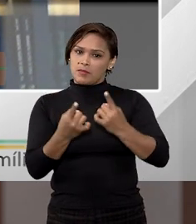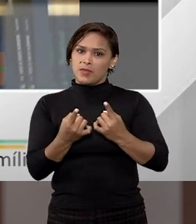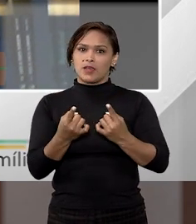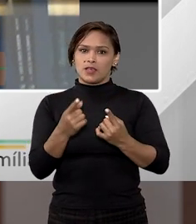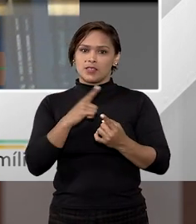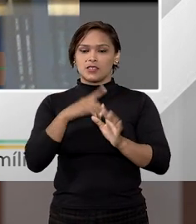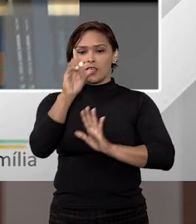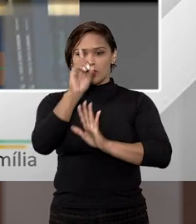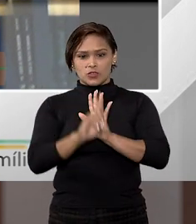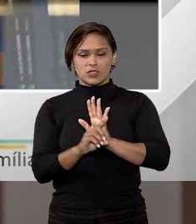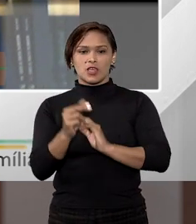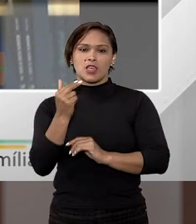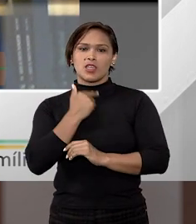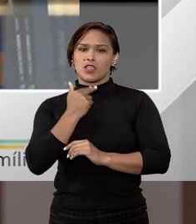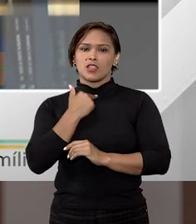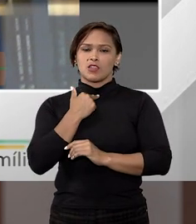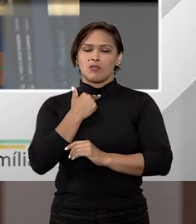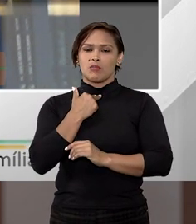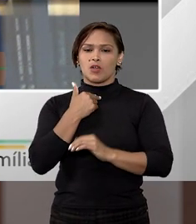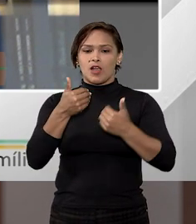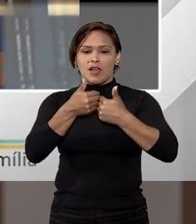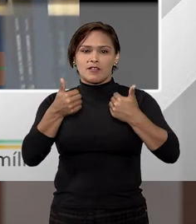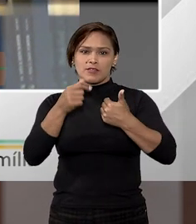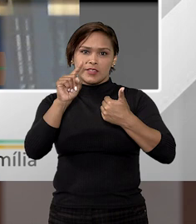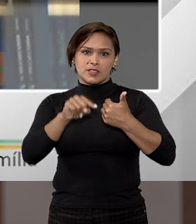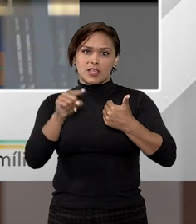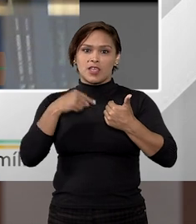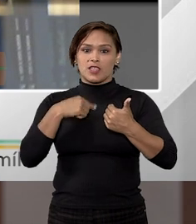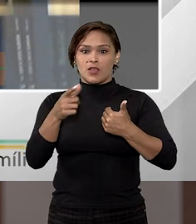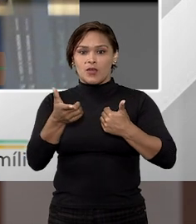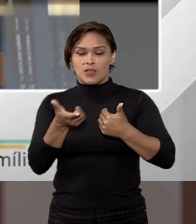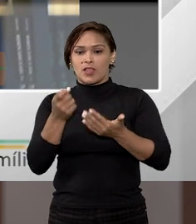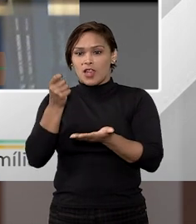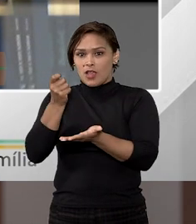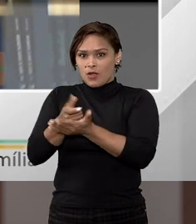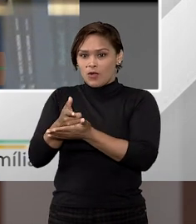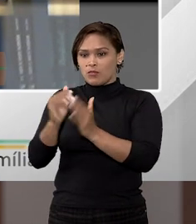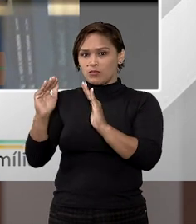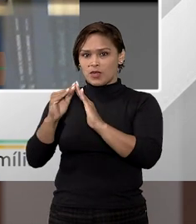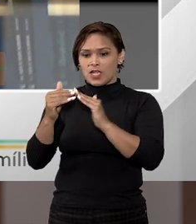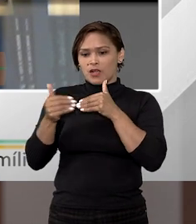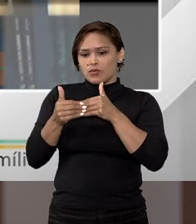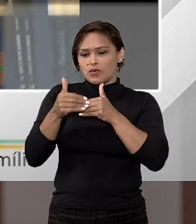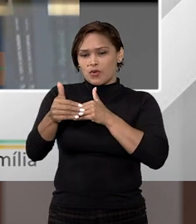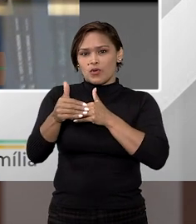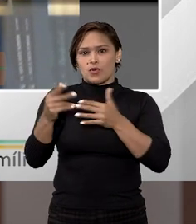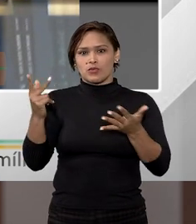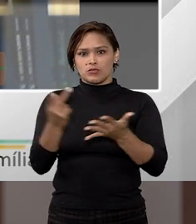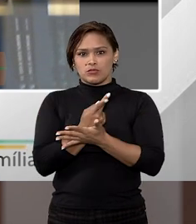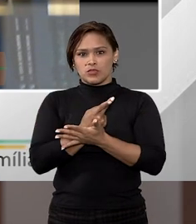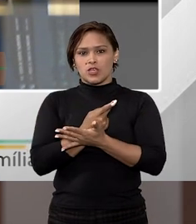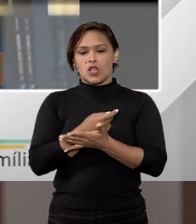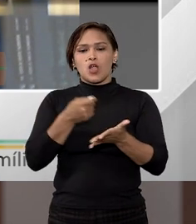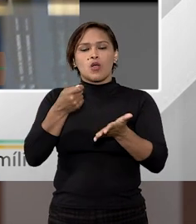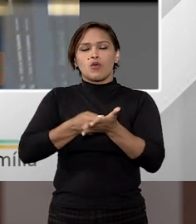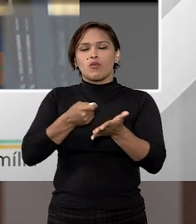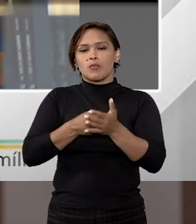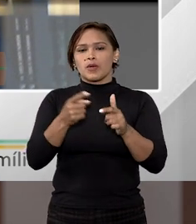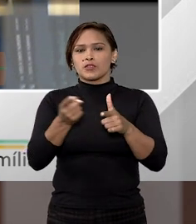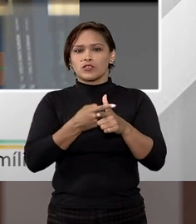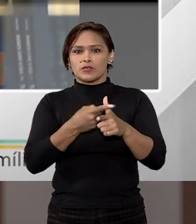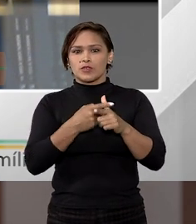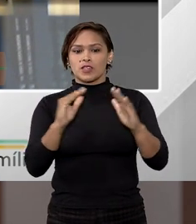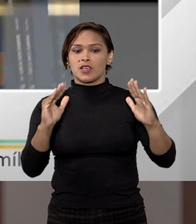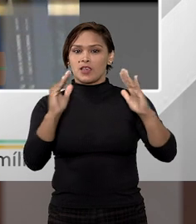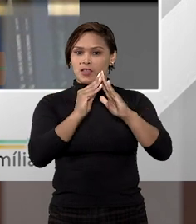Mas é um direito que ela não pode dispor. Então, quando ela compra um imóvel no curso de uma execução, ou seja, de cobrança de dívida,